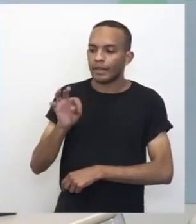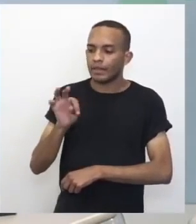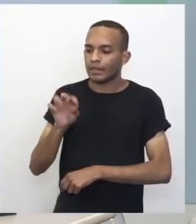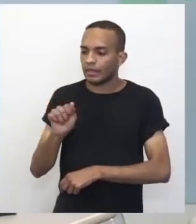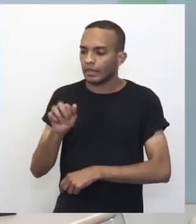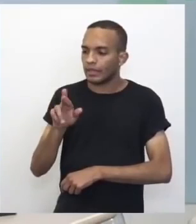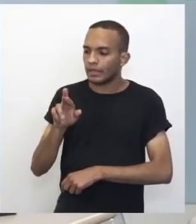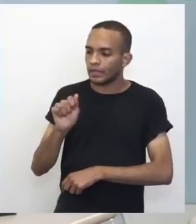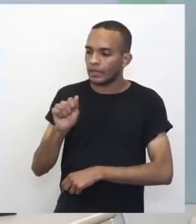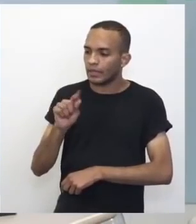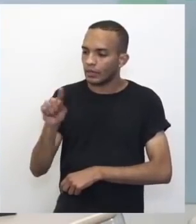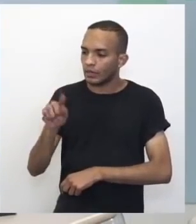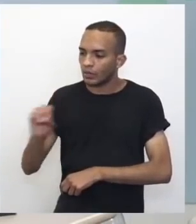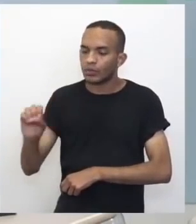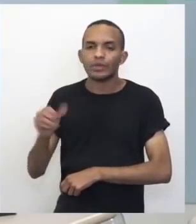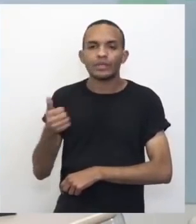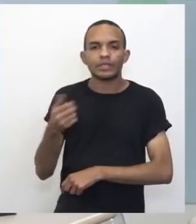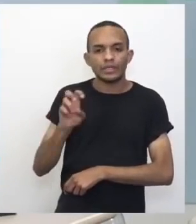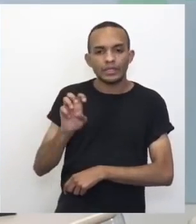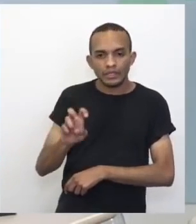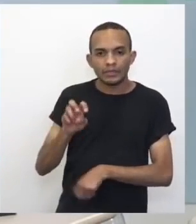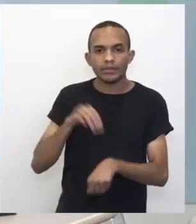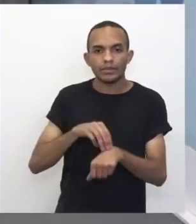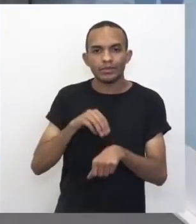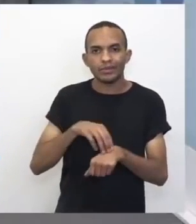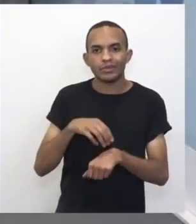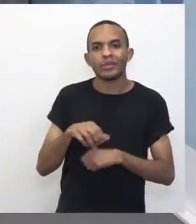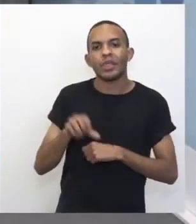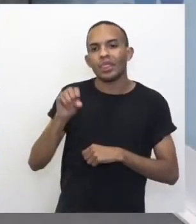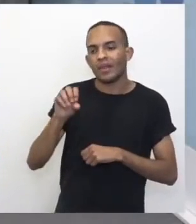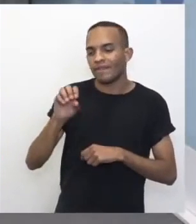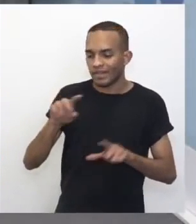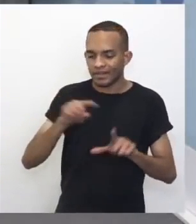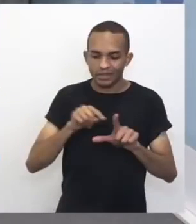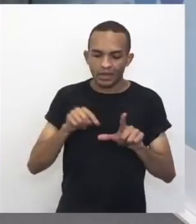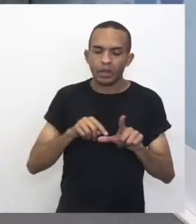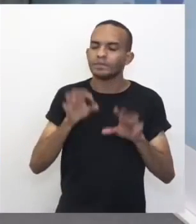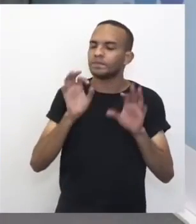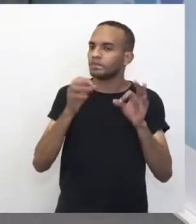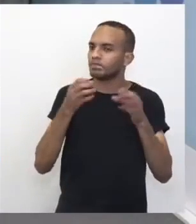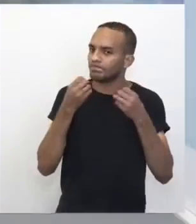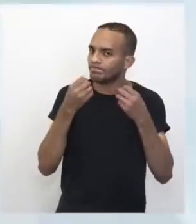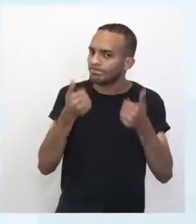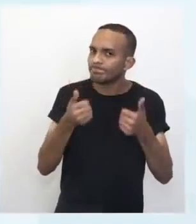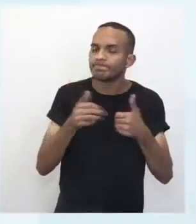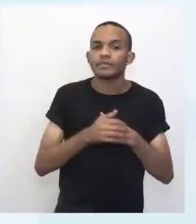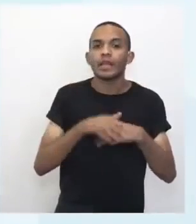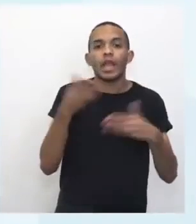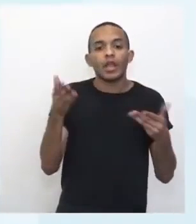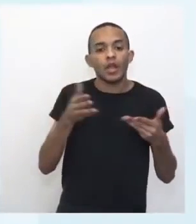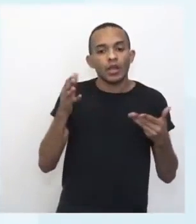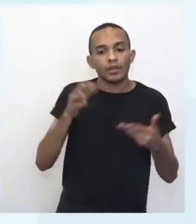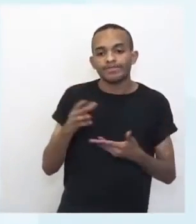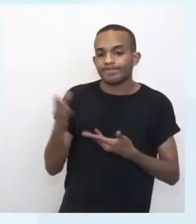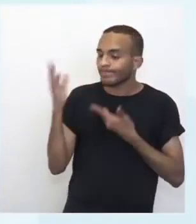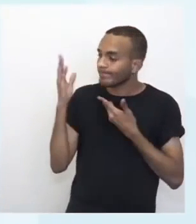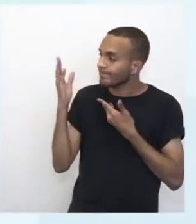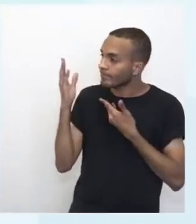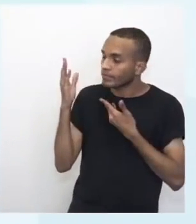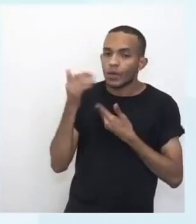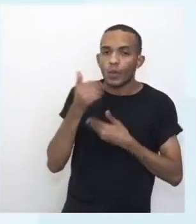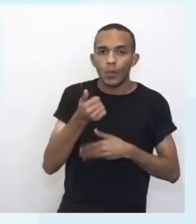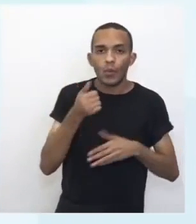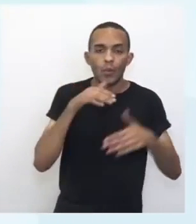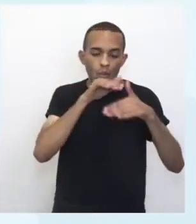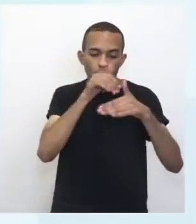Diz que são 15 minutos e 90 graus. Boa, isso mesmo. Então, pode pôr na telinha a resolução. Então, um quarto de